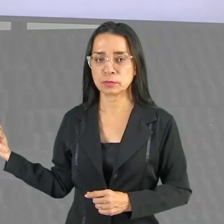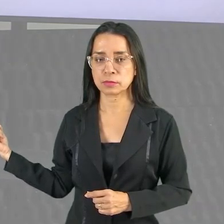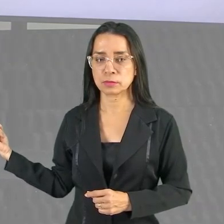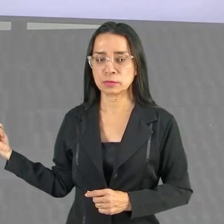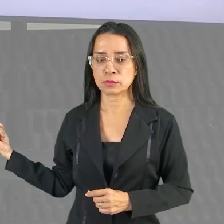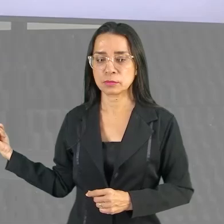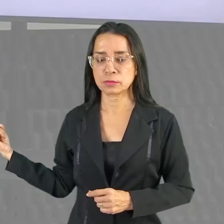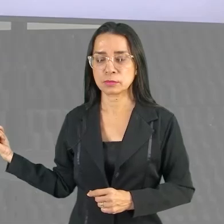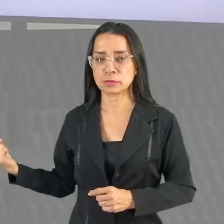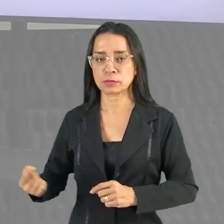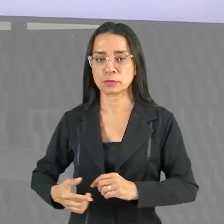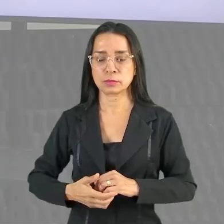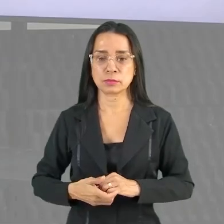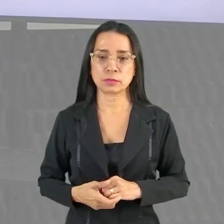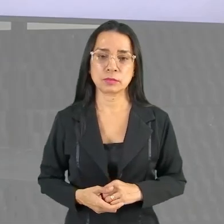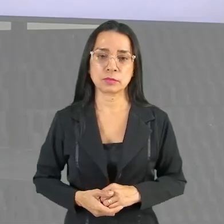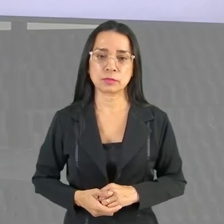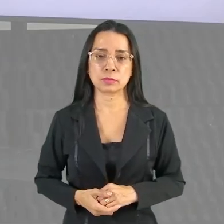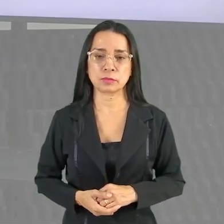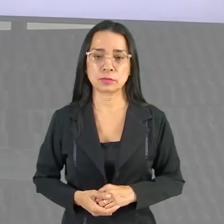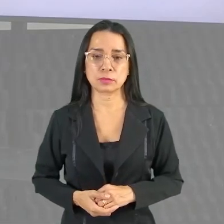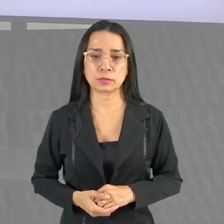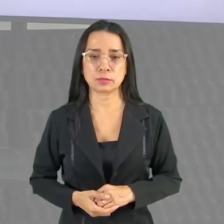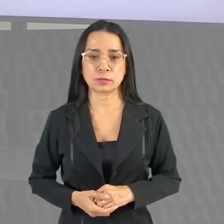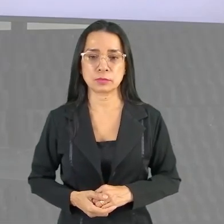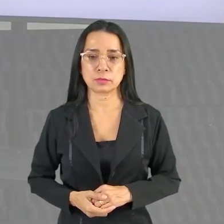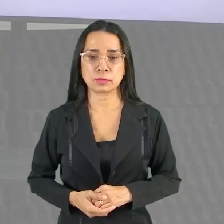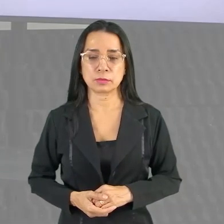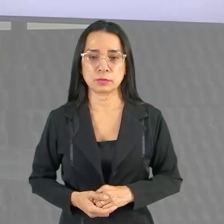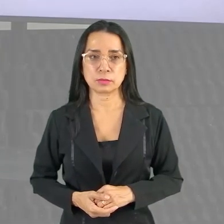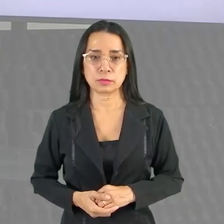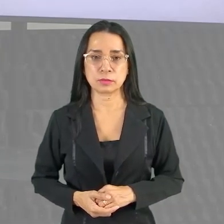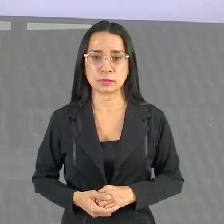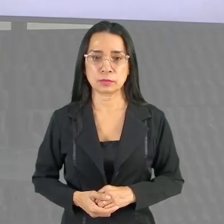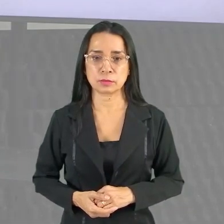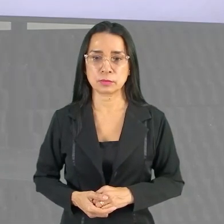ativo e saudável. Beleza?